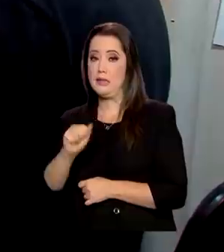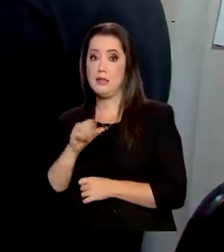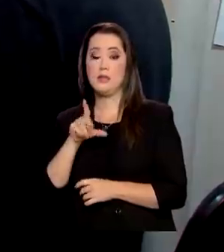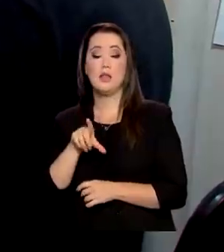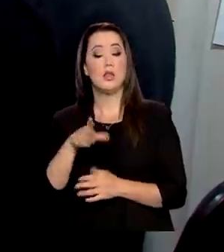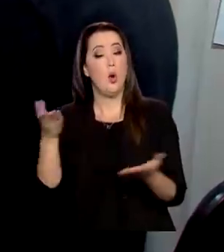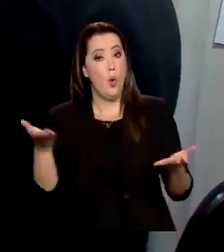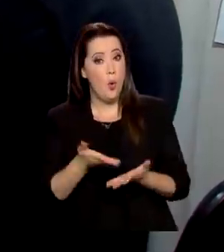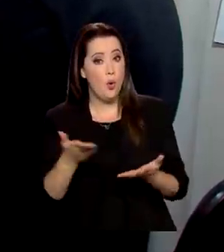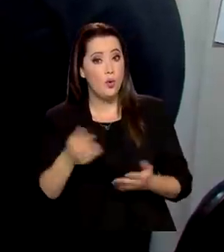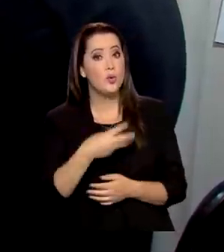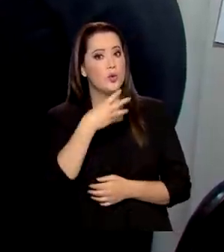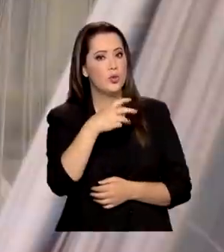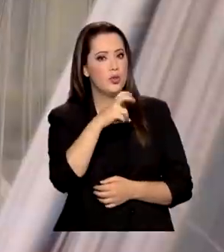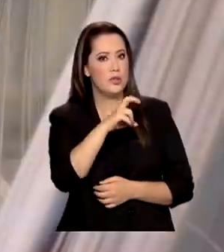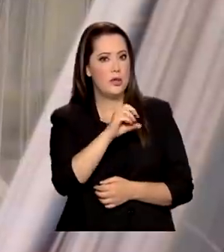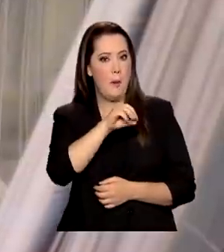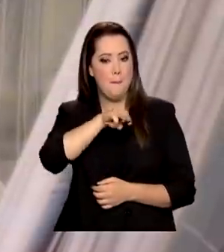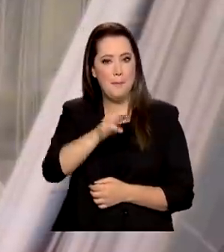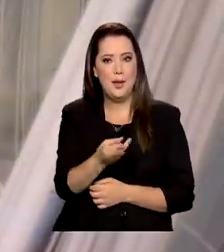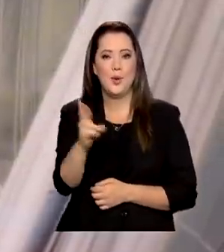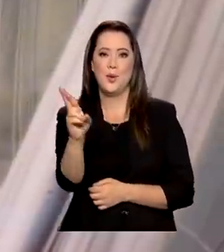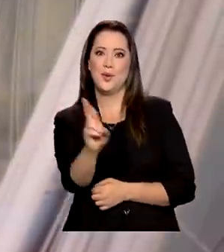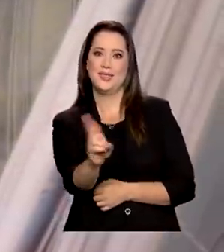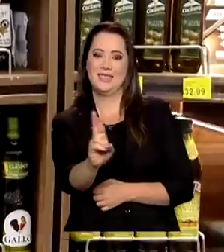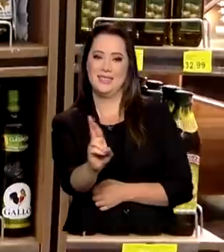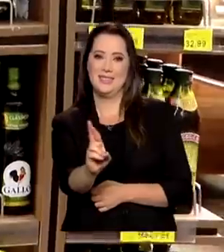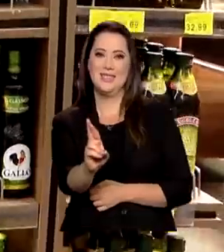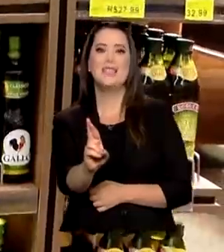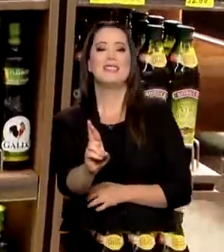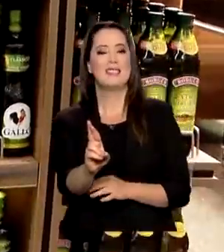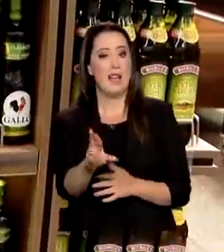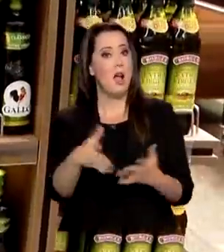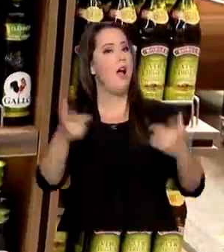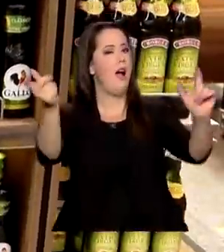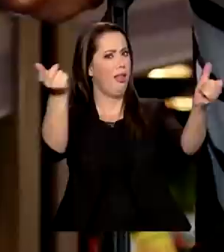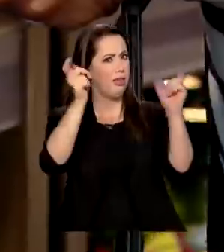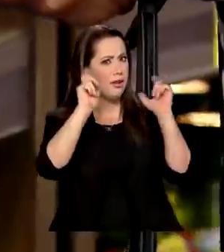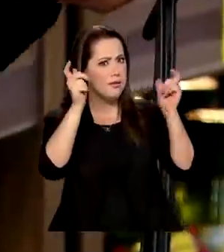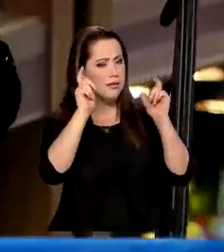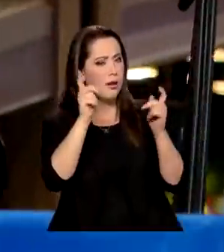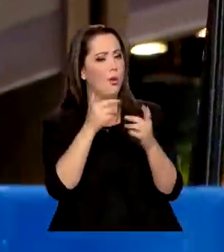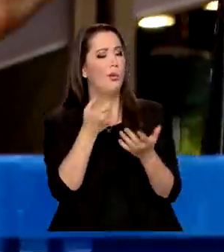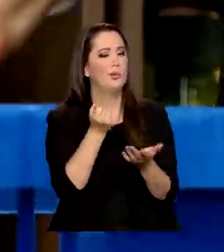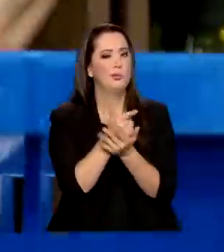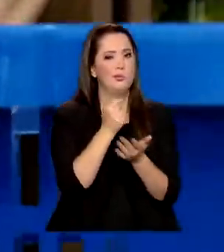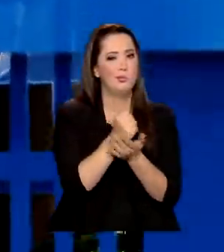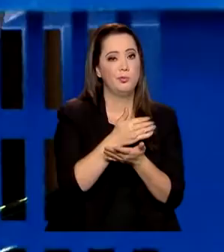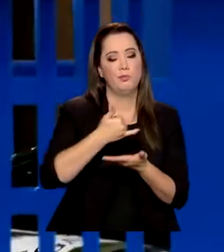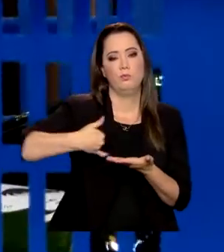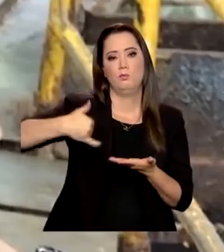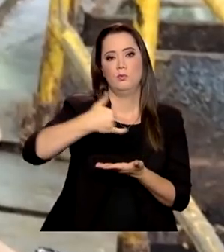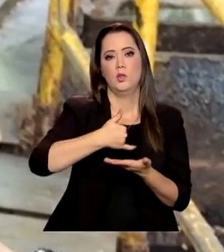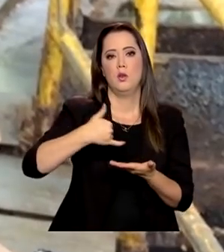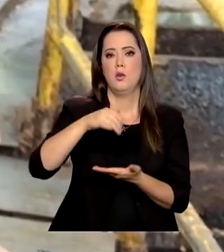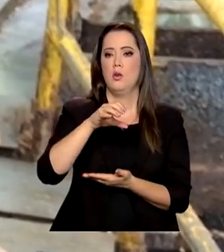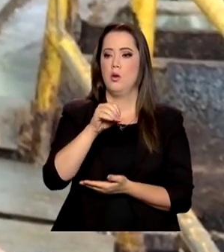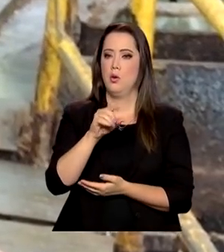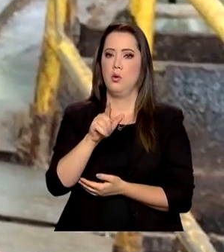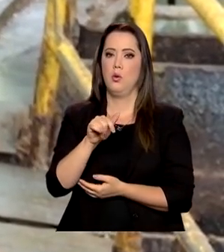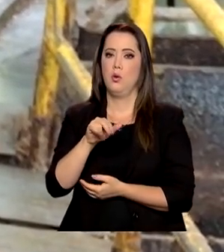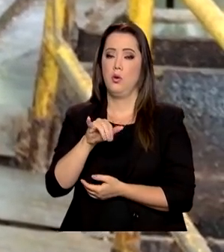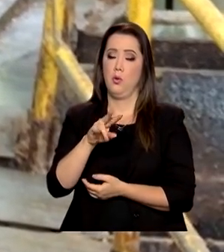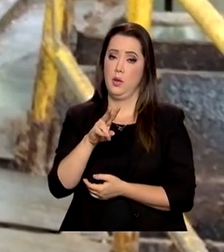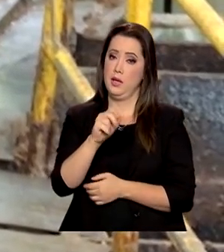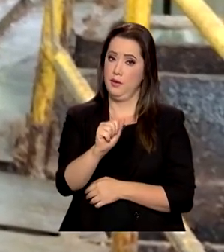350 milhões de reais. Atenção na hora de comprar azeite de oliva. Fiscalização do Ministério